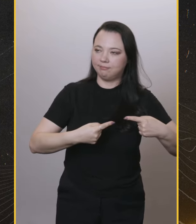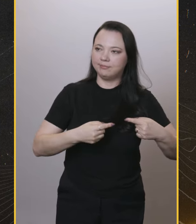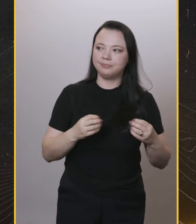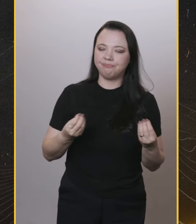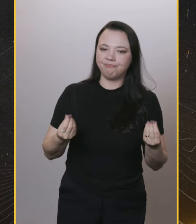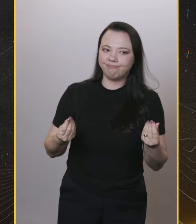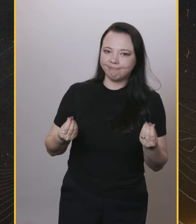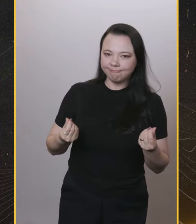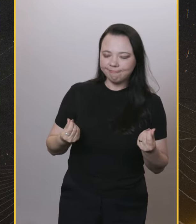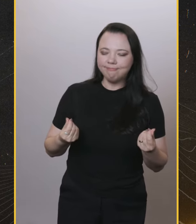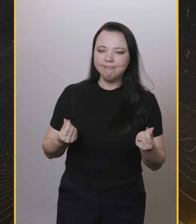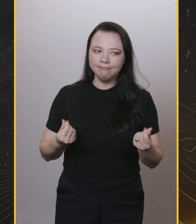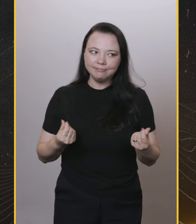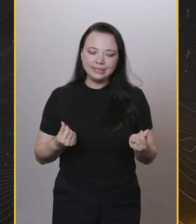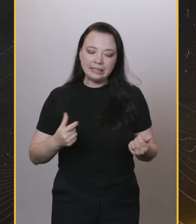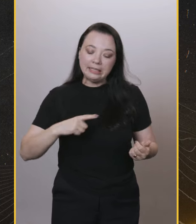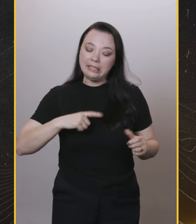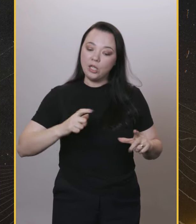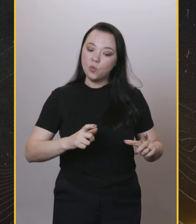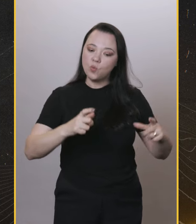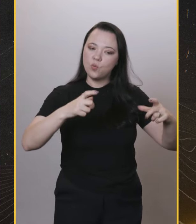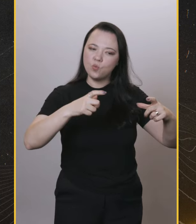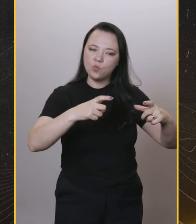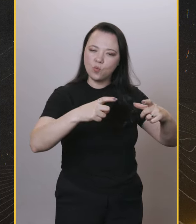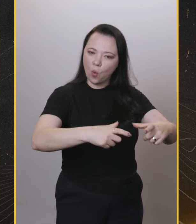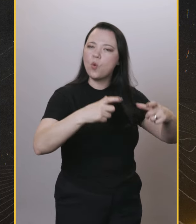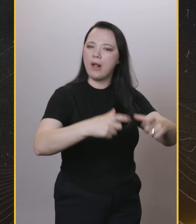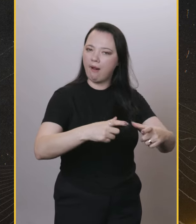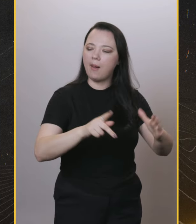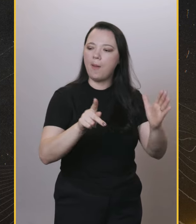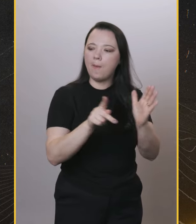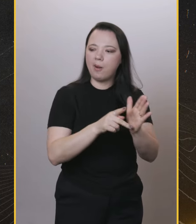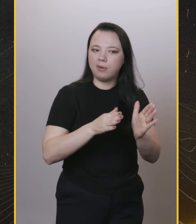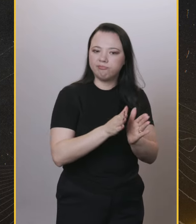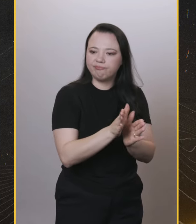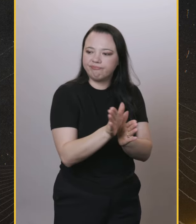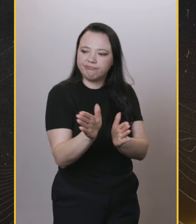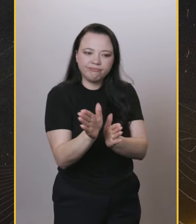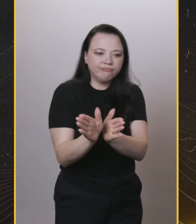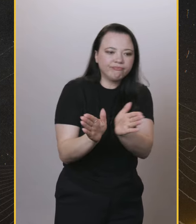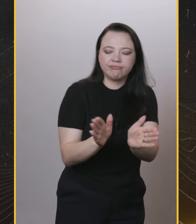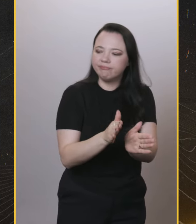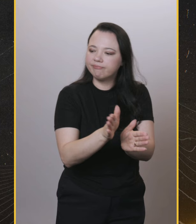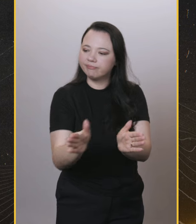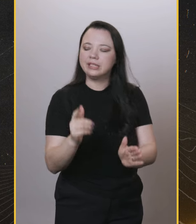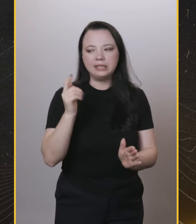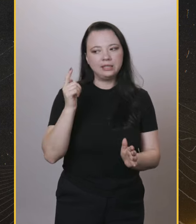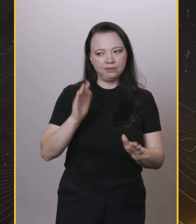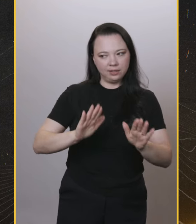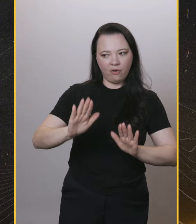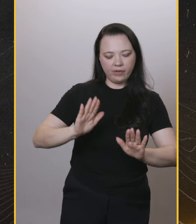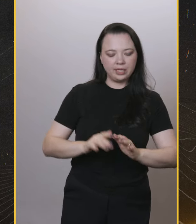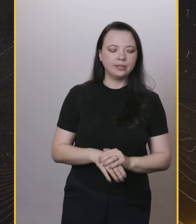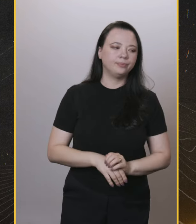que é uma campanha grande como a tua, tem uma porrada de partido envolvido e tudo mais. Então é uma campanha que tem, assim, politicamente falando, tem uma certa,